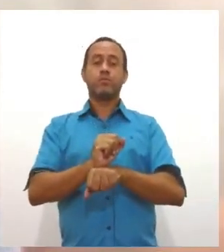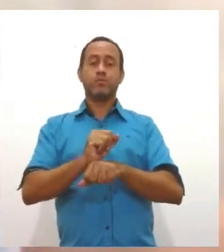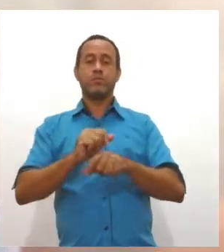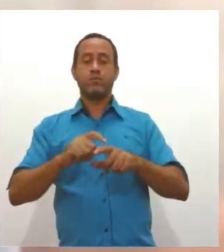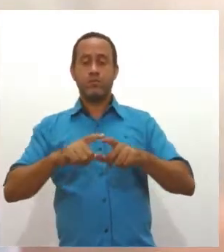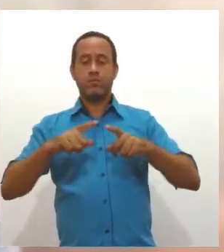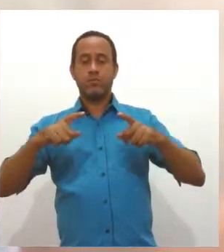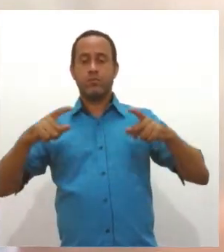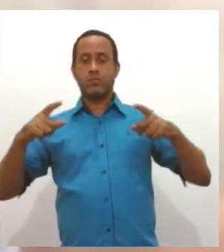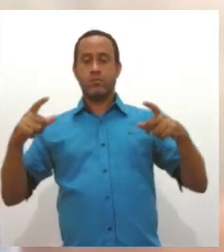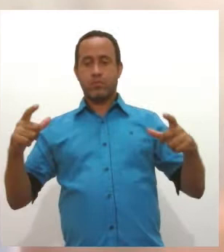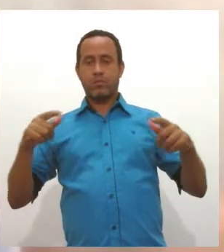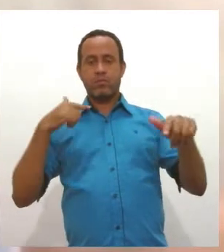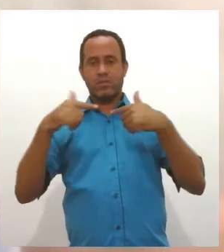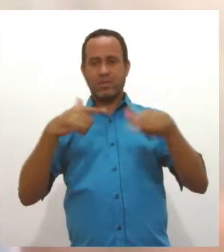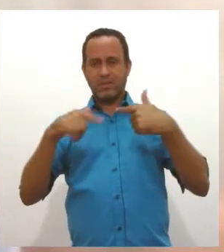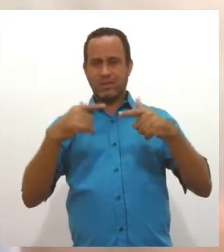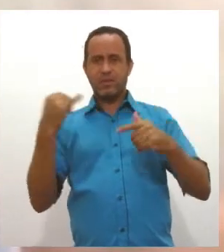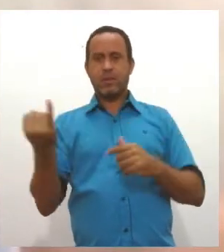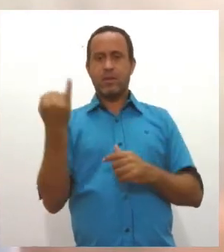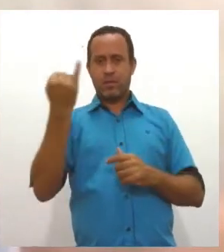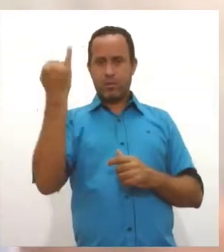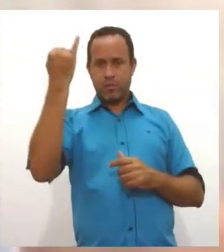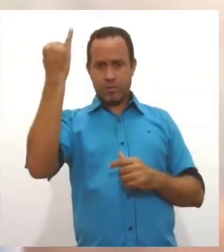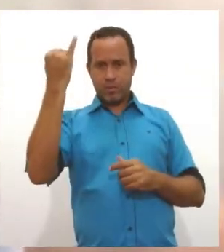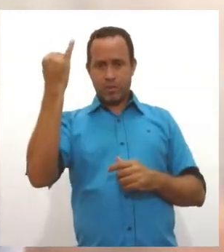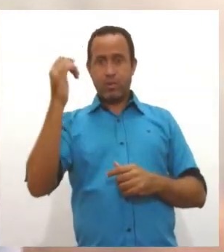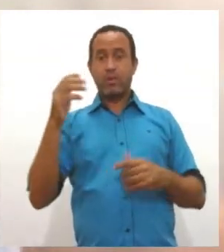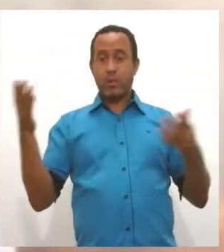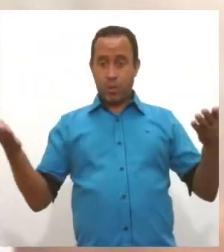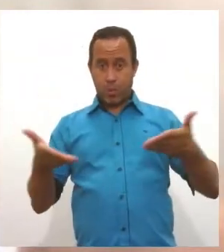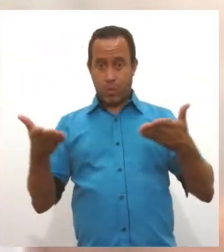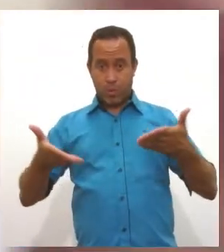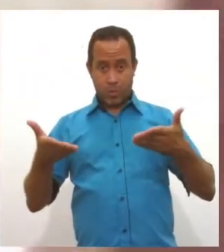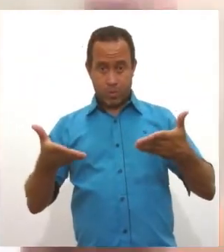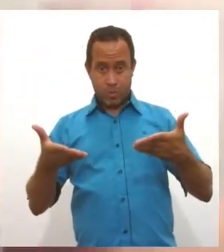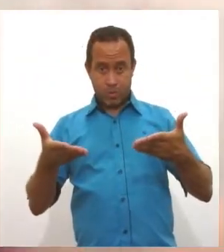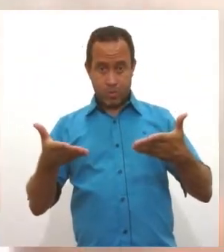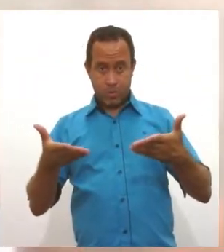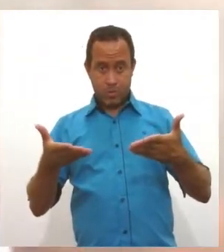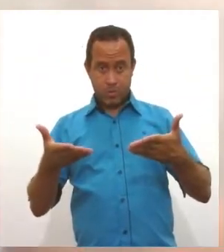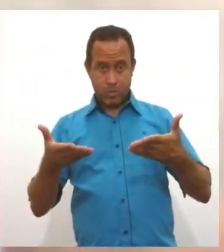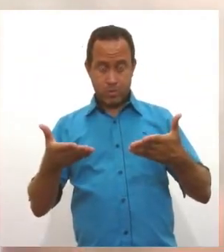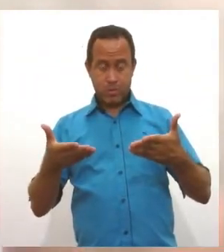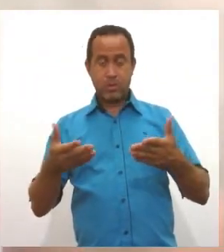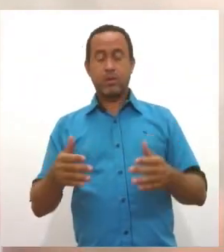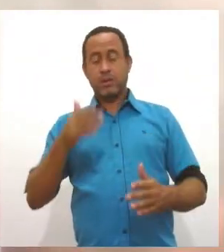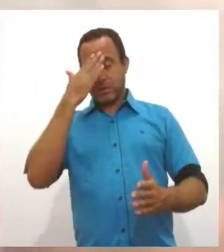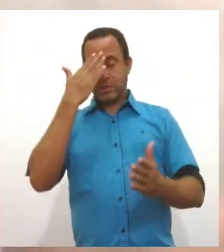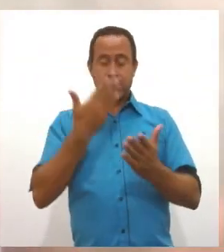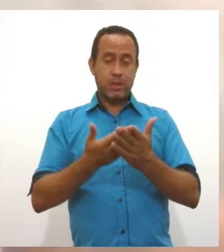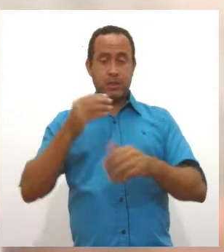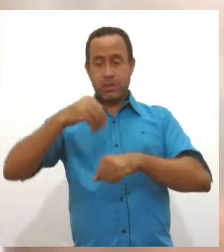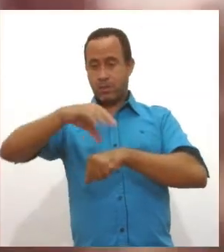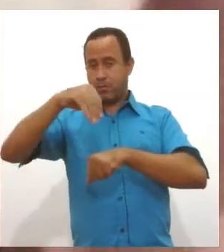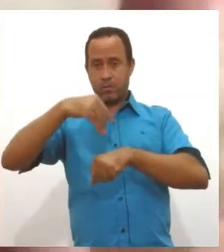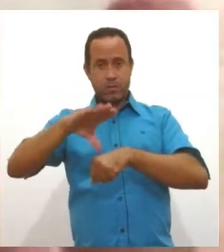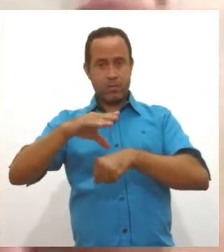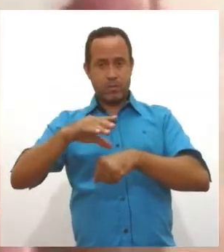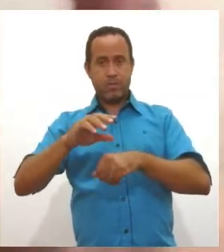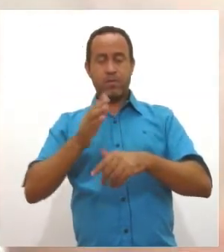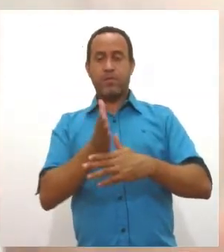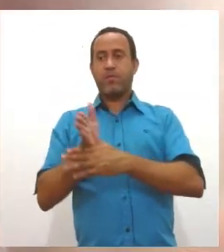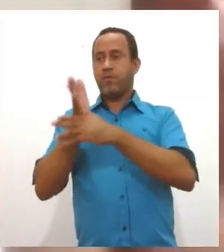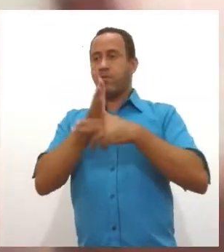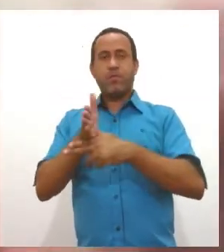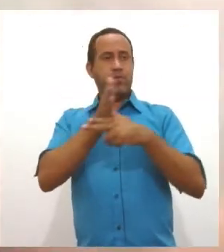nesse trabalho que é muito importante, ainda mais hoje em que se faz uma postagem ou se publica um vídeo em qualquer lugar